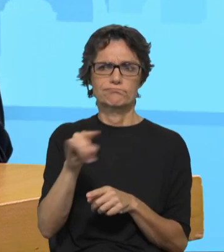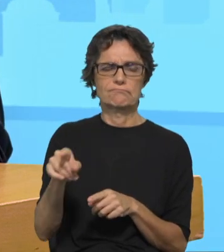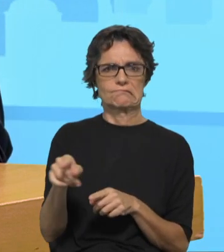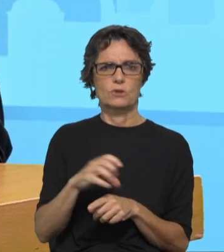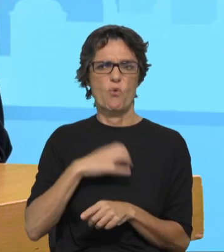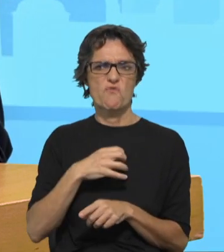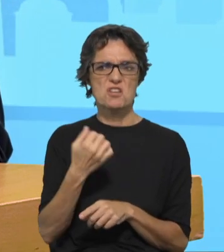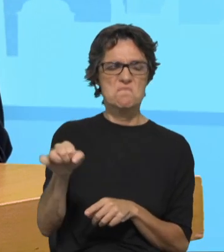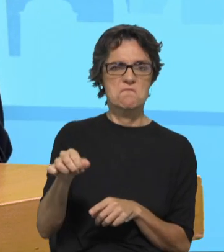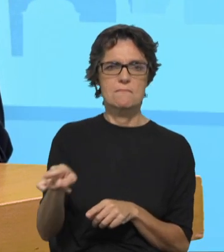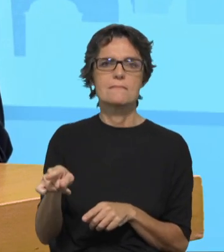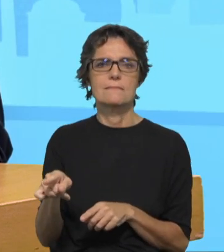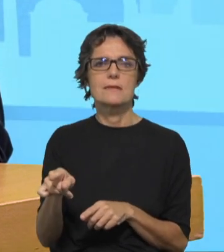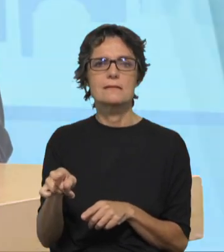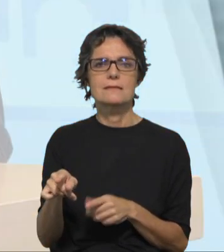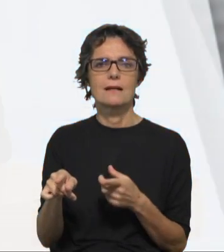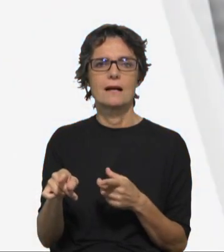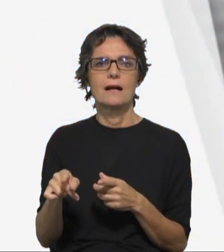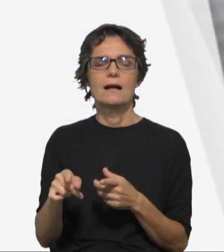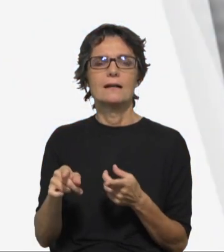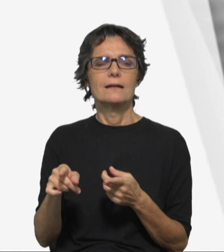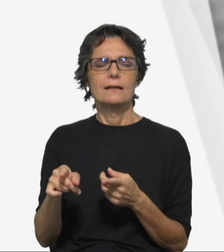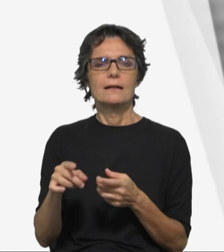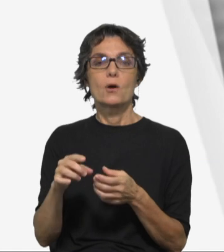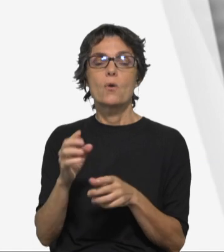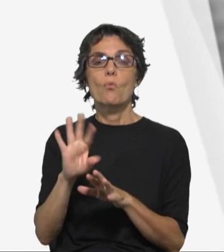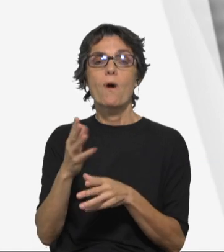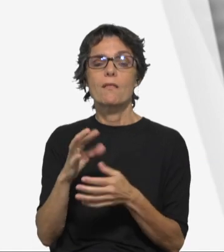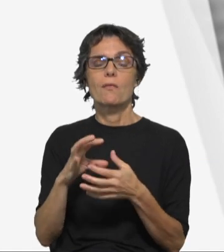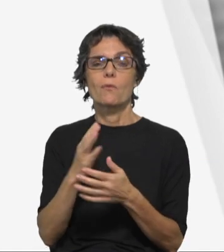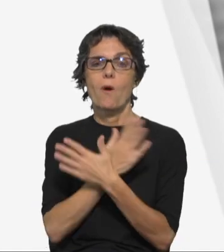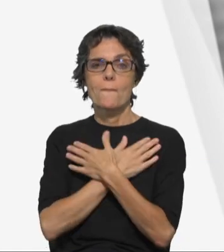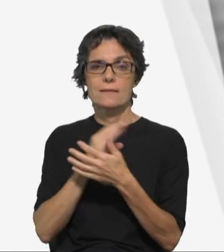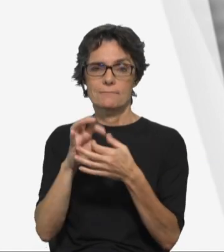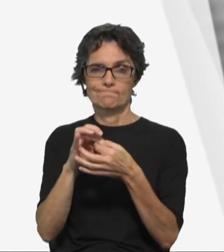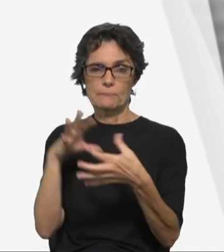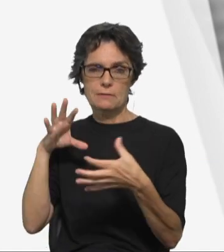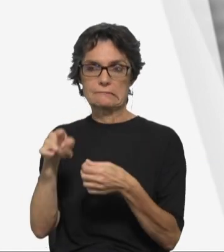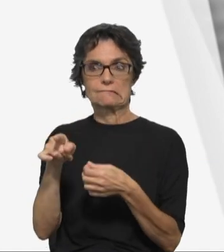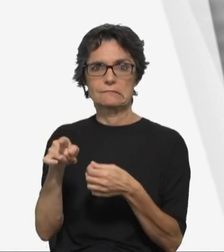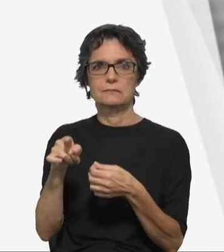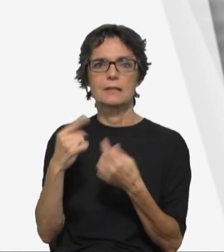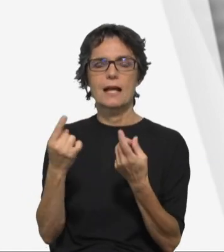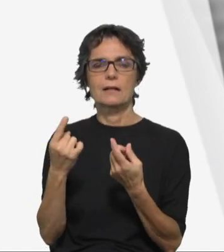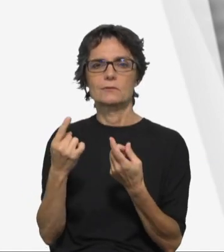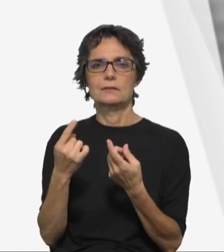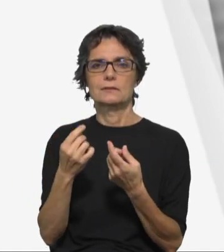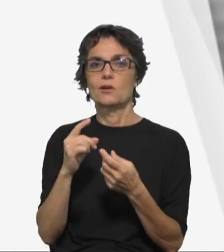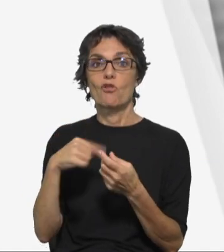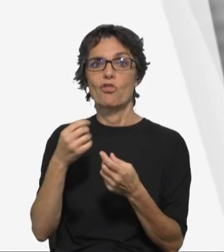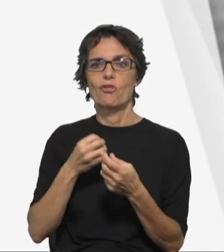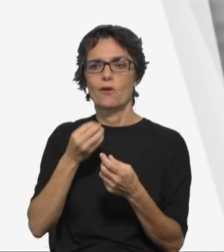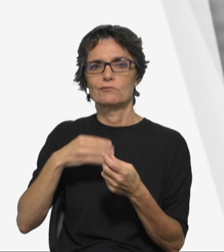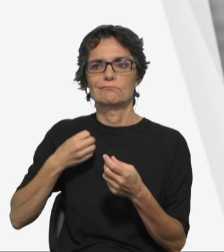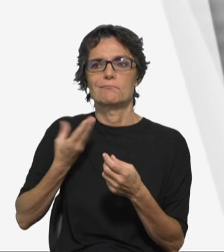confiança, a poventura faltada, lealdade, são coisas pensadas um bocadinho quase como impedoáveis. E, no